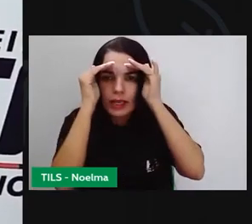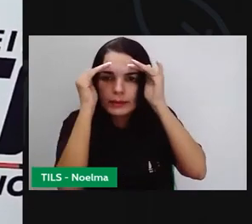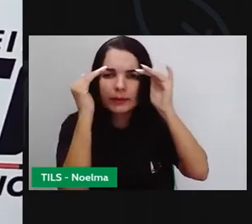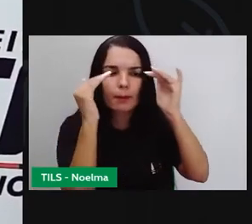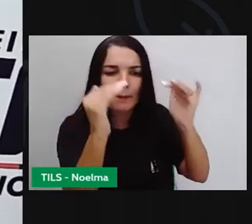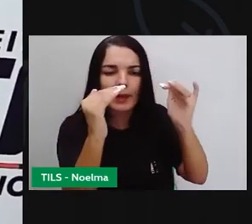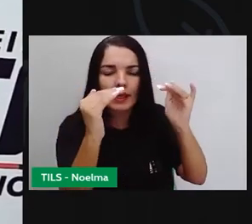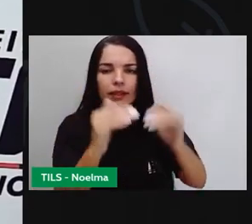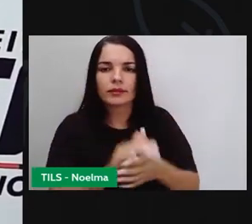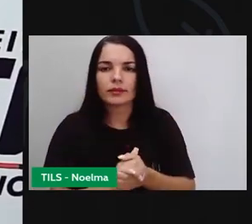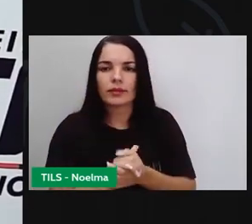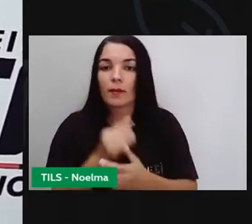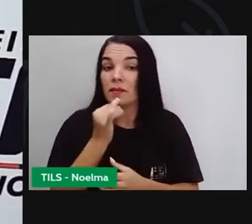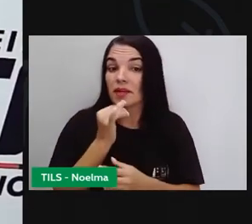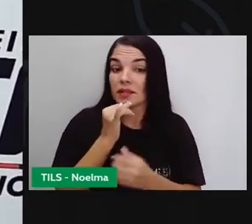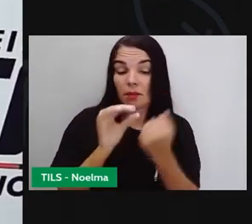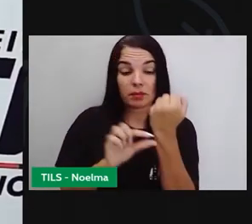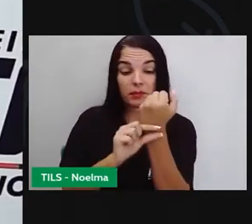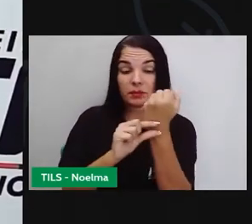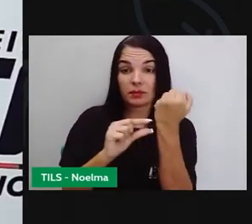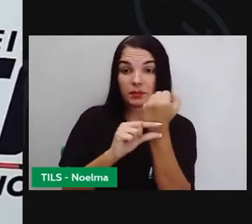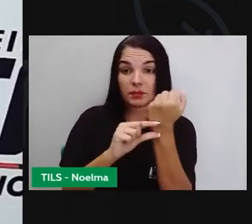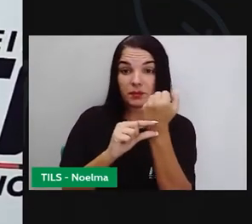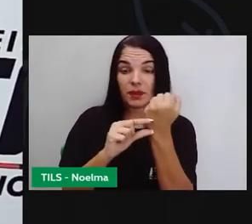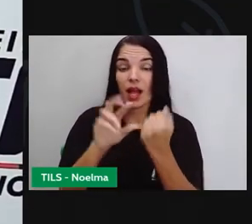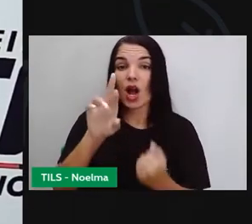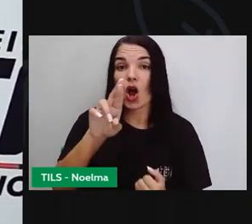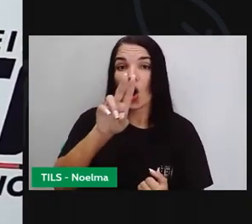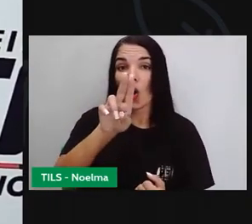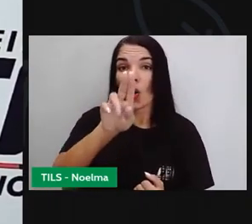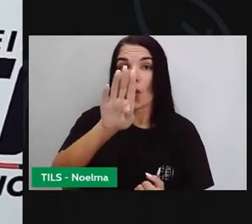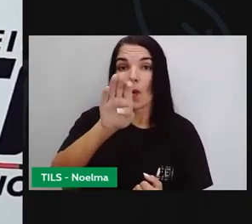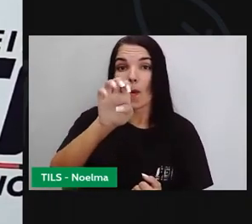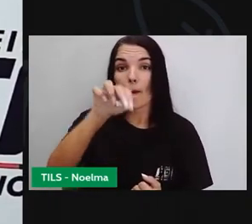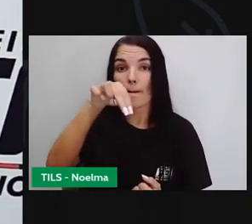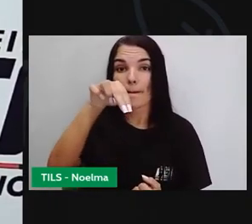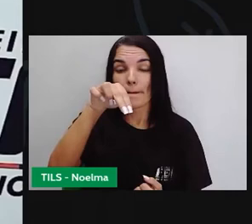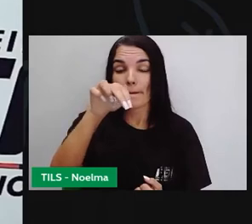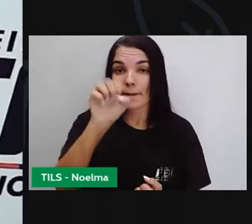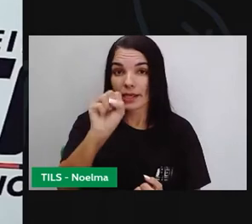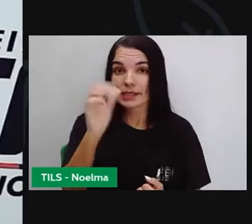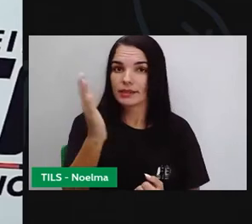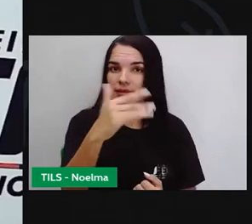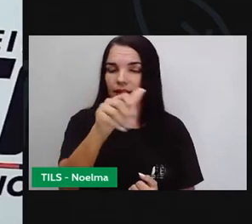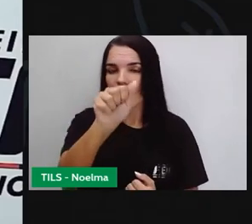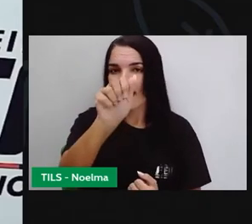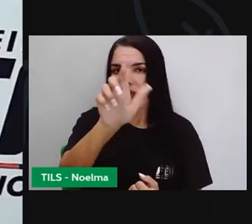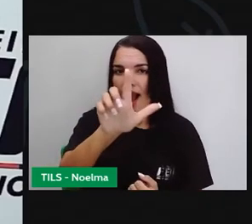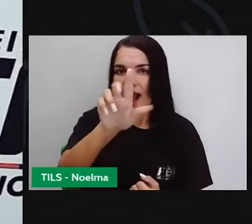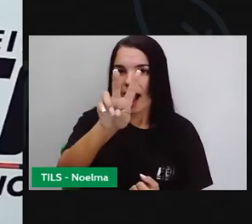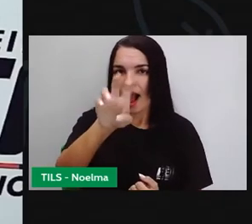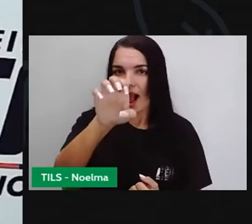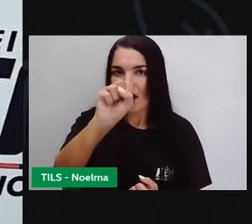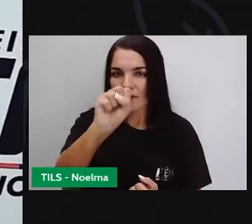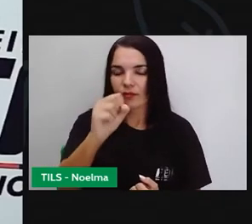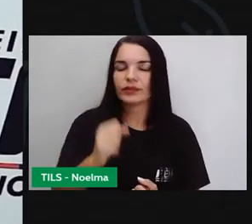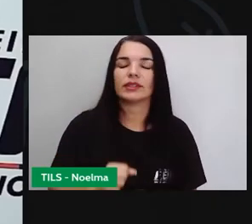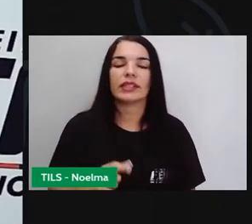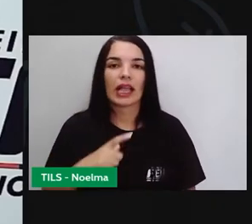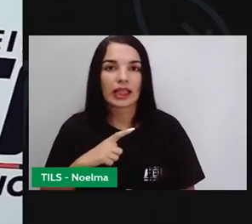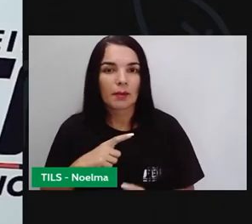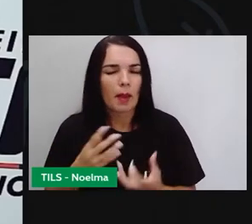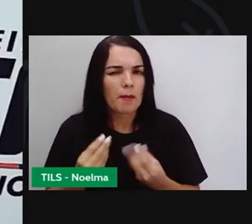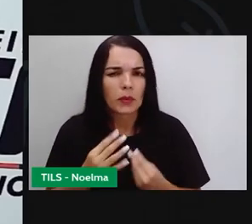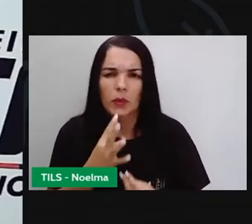Rubem Alves, escritor também nosso, muito conhecido, com esse livrinho Paisagens da